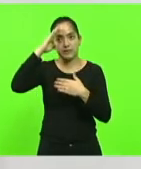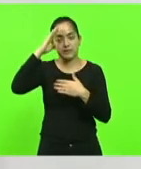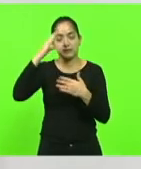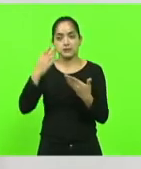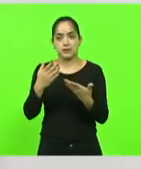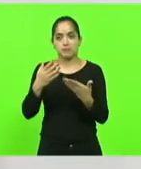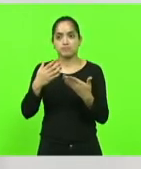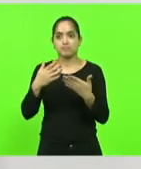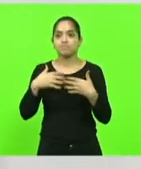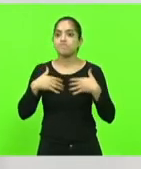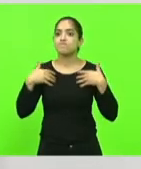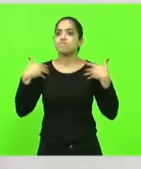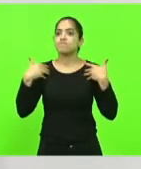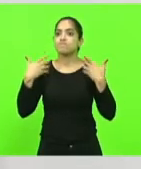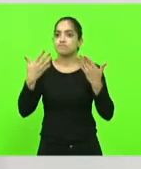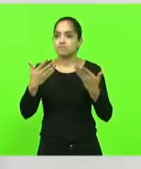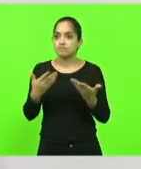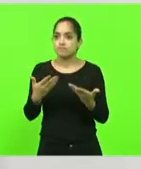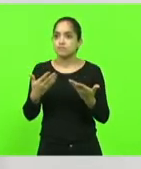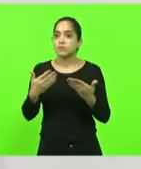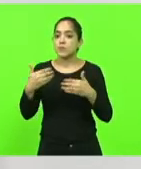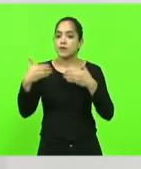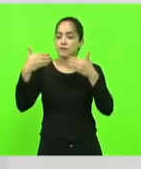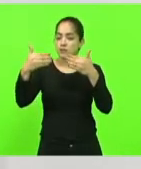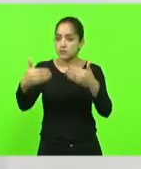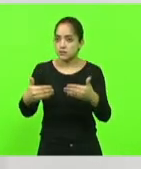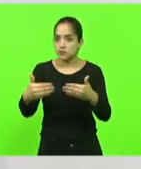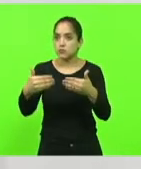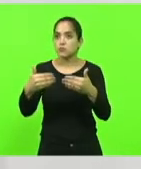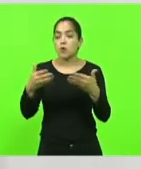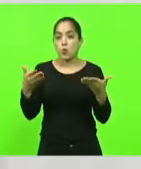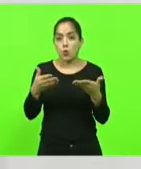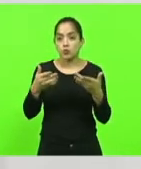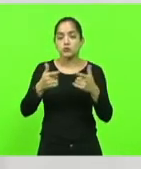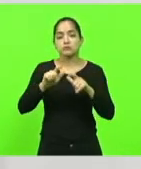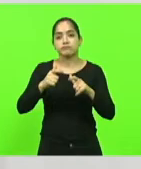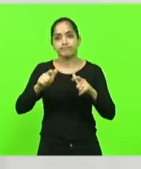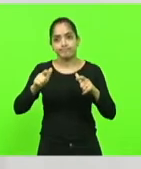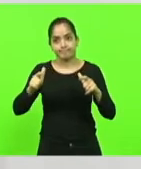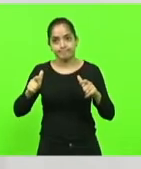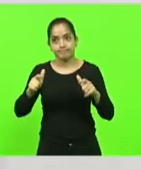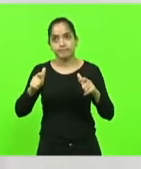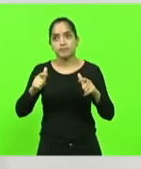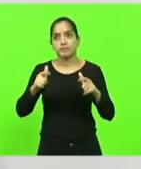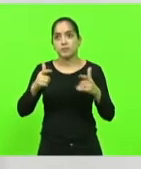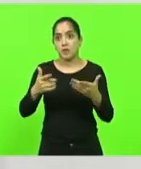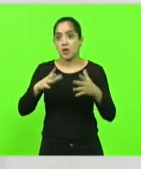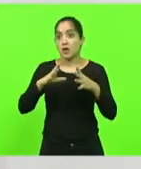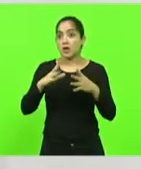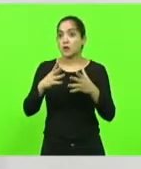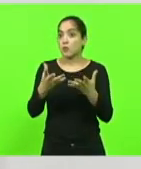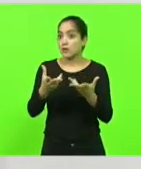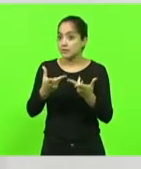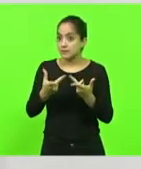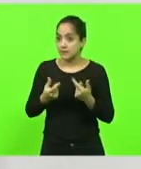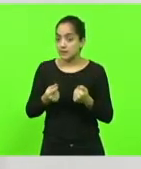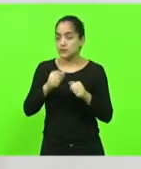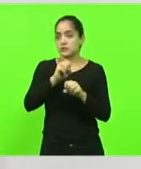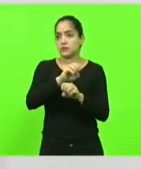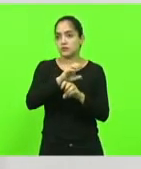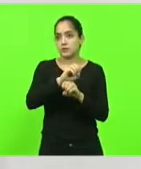avançamos nessa frente, hoje está ali inaugurado e crescendo a cada dia, qualidade na educação do município.